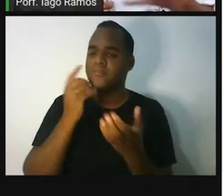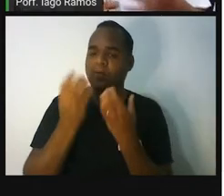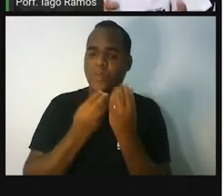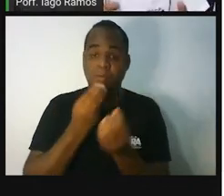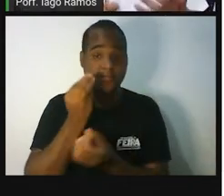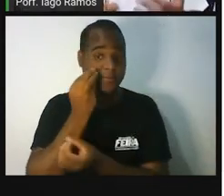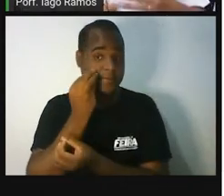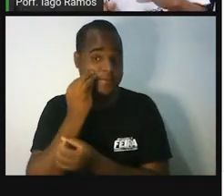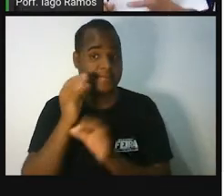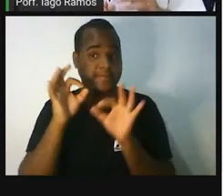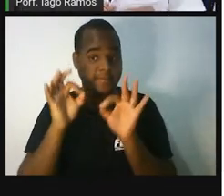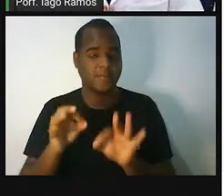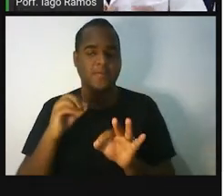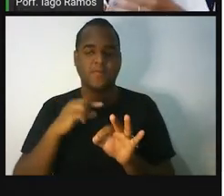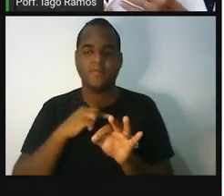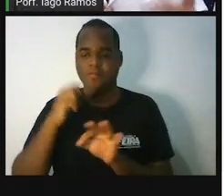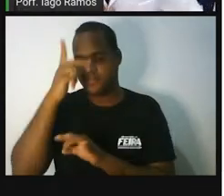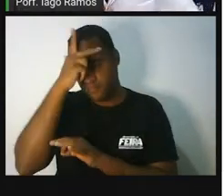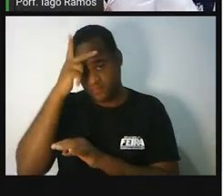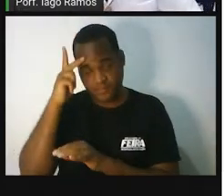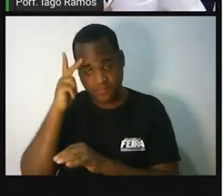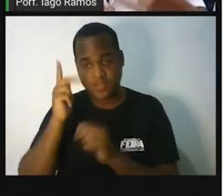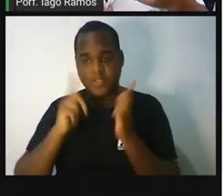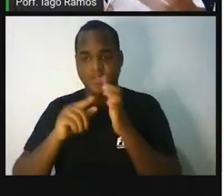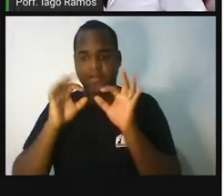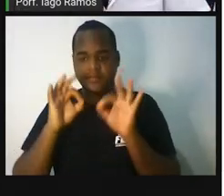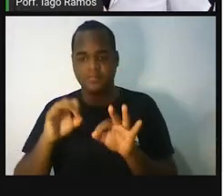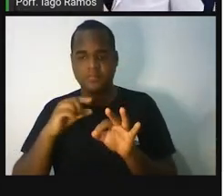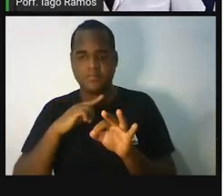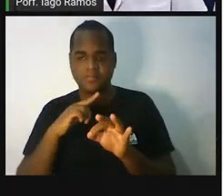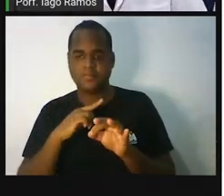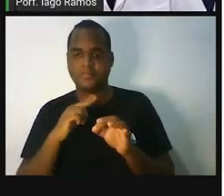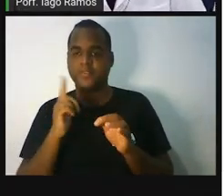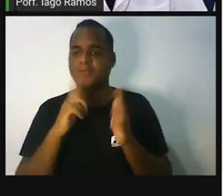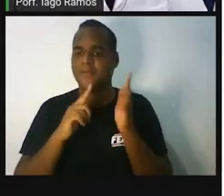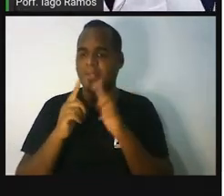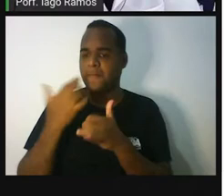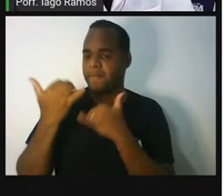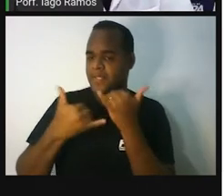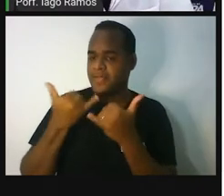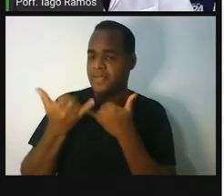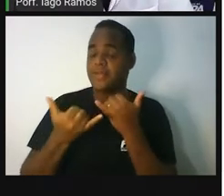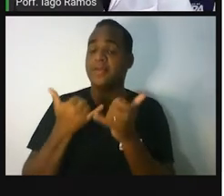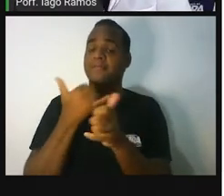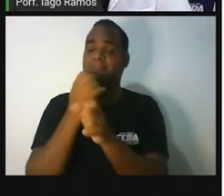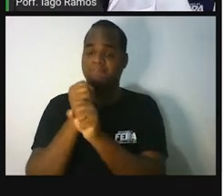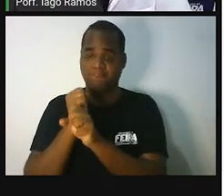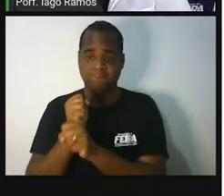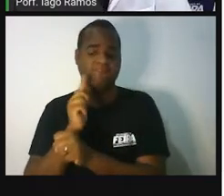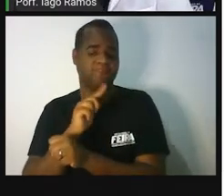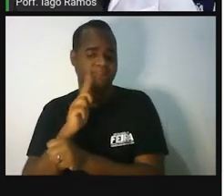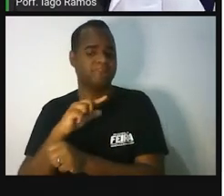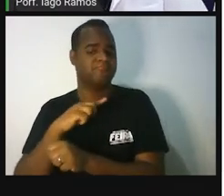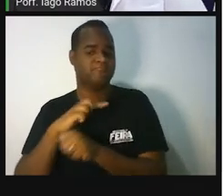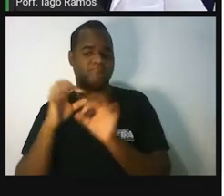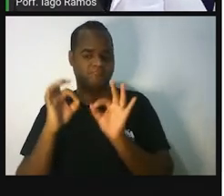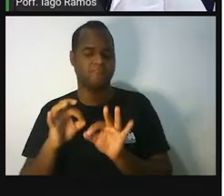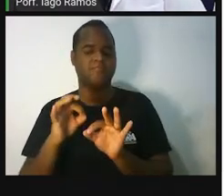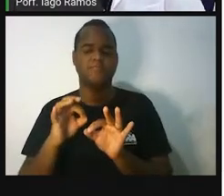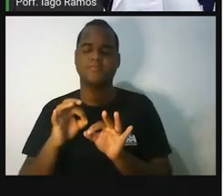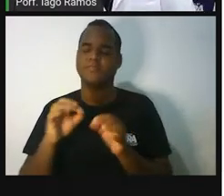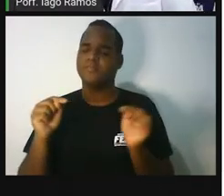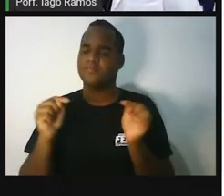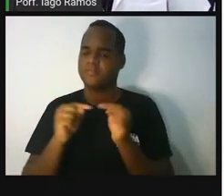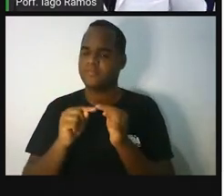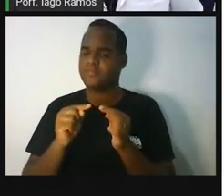A pessoa com a qual você está fazendo a brincadeira, ela vai fazer esse cálculozinho, tá bom? Isso